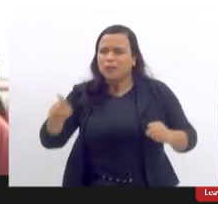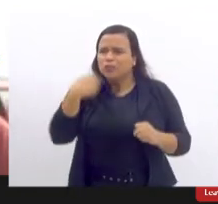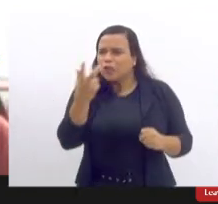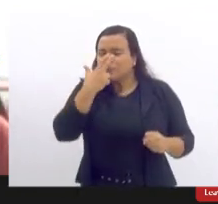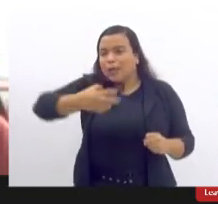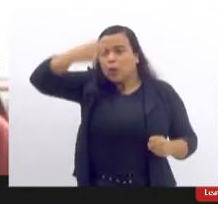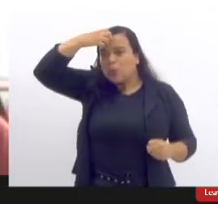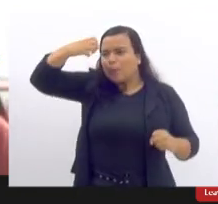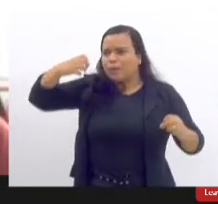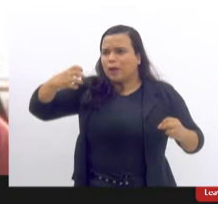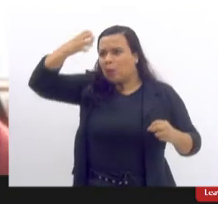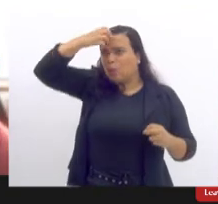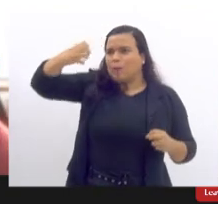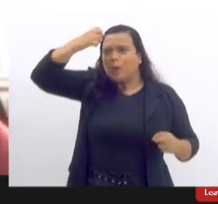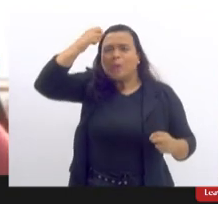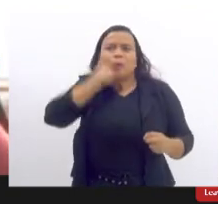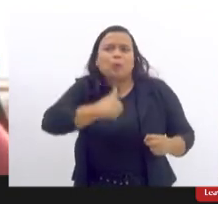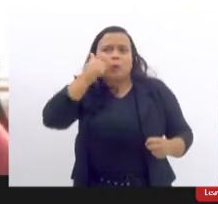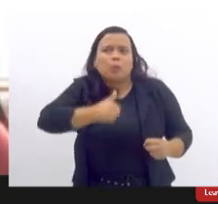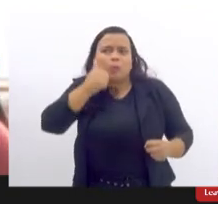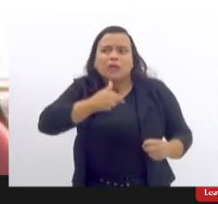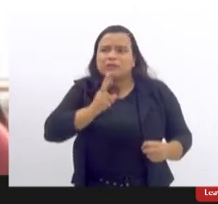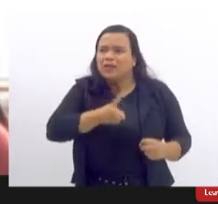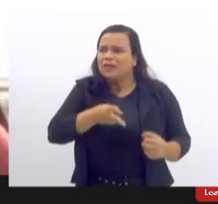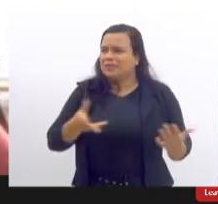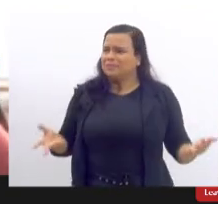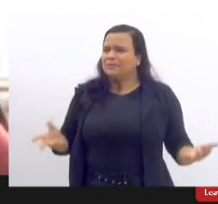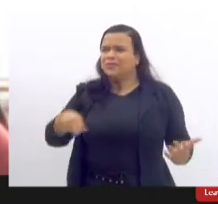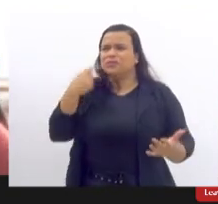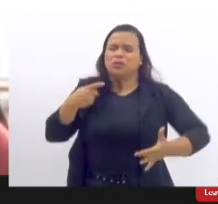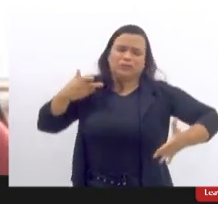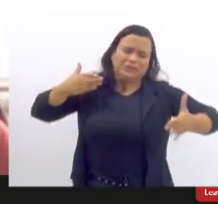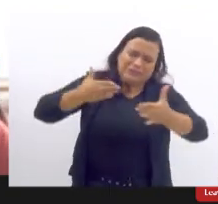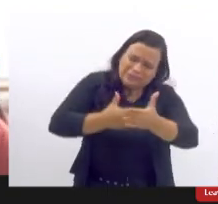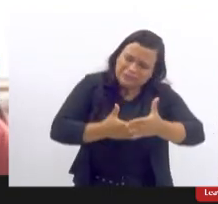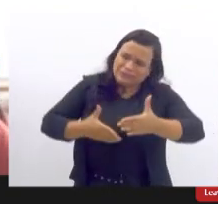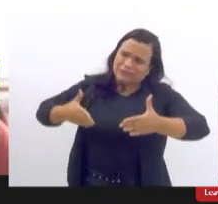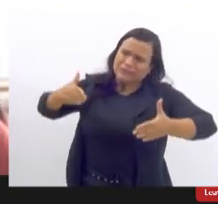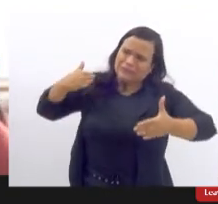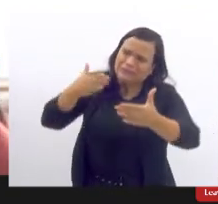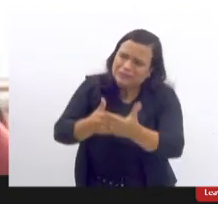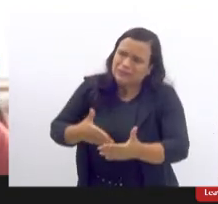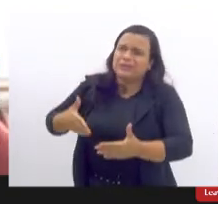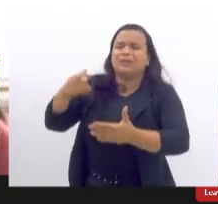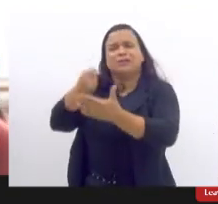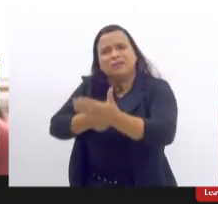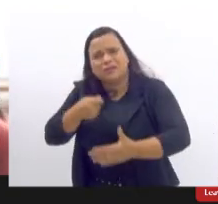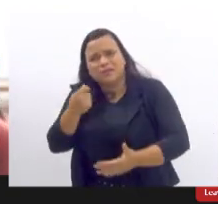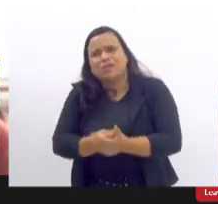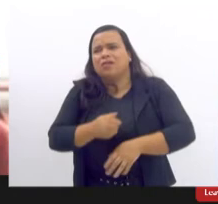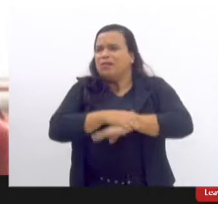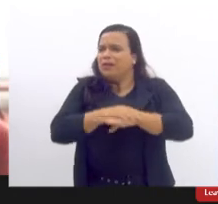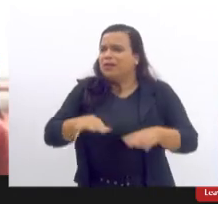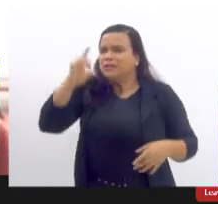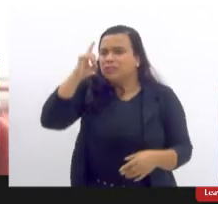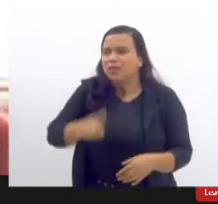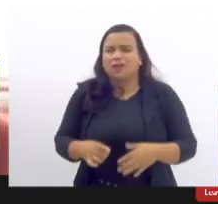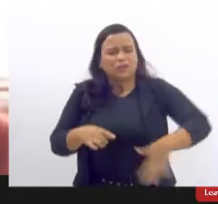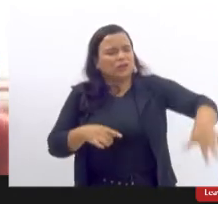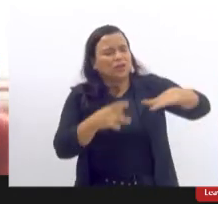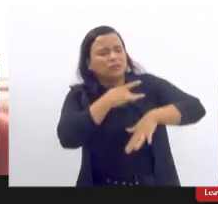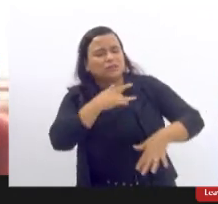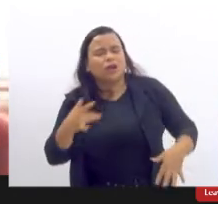e cada vez mais a gente vem enfrentando barreiras seja para acessar os nossos direitos na área da saúde